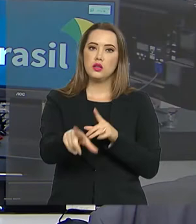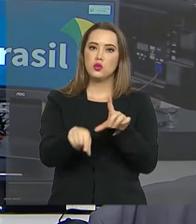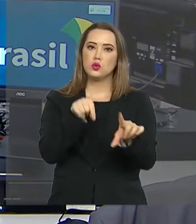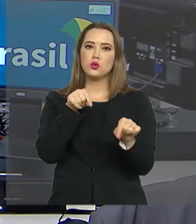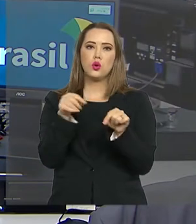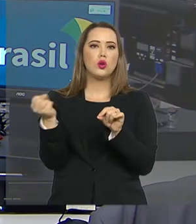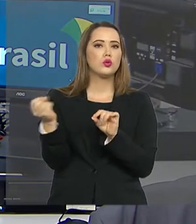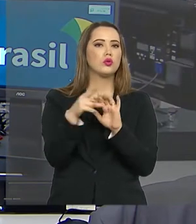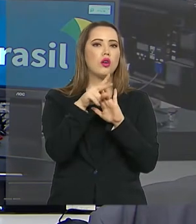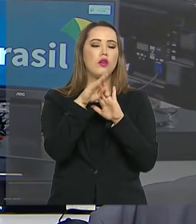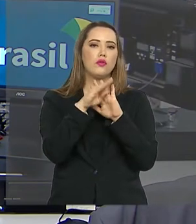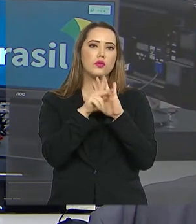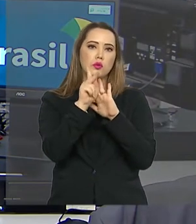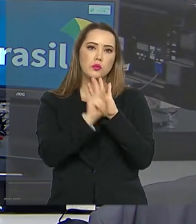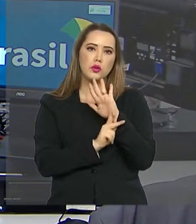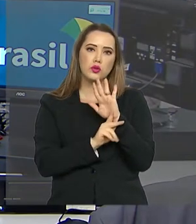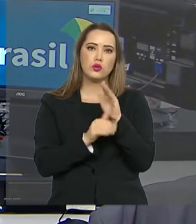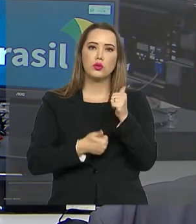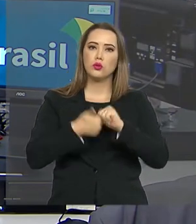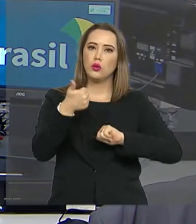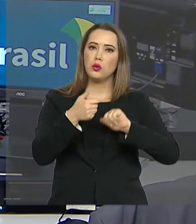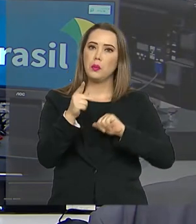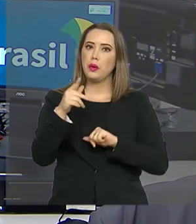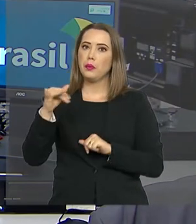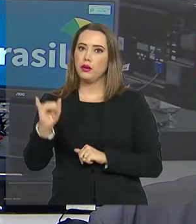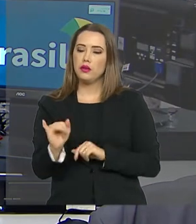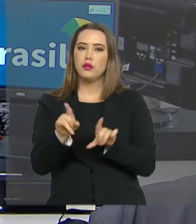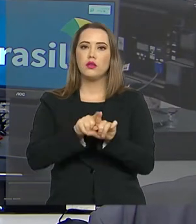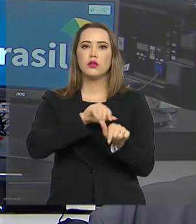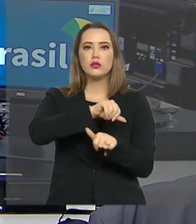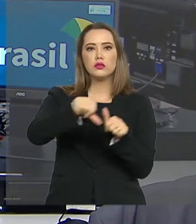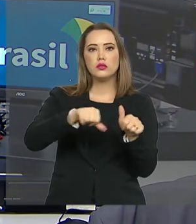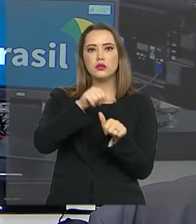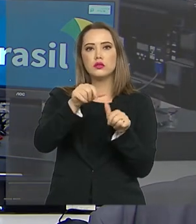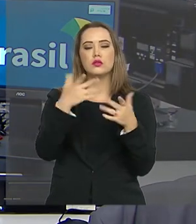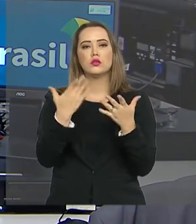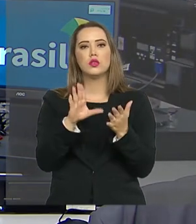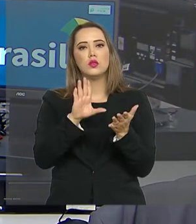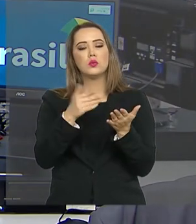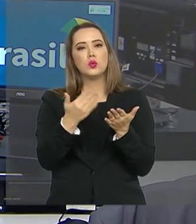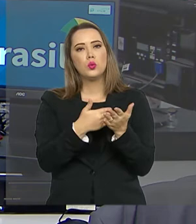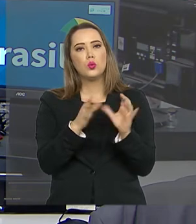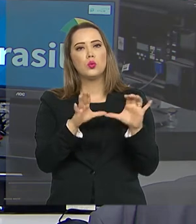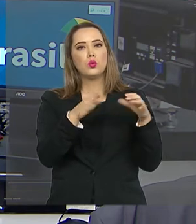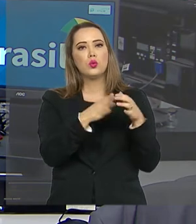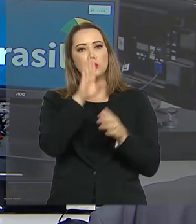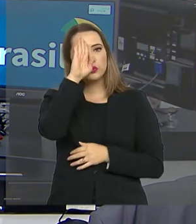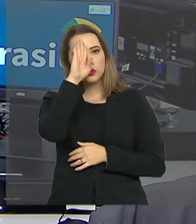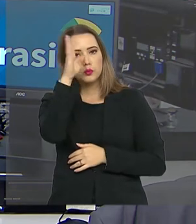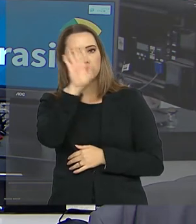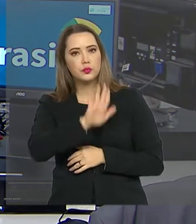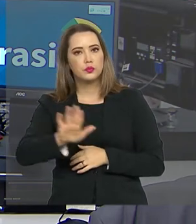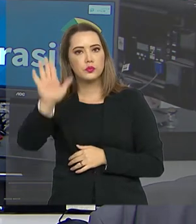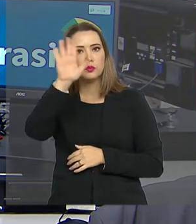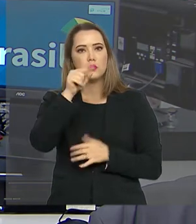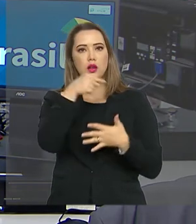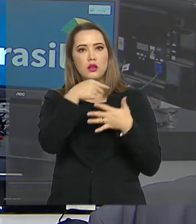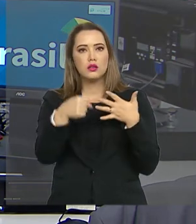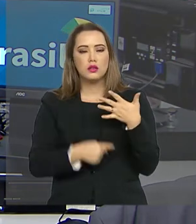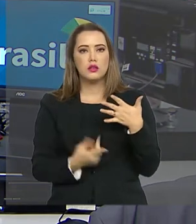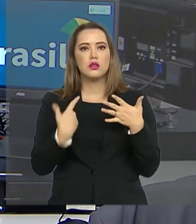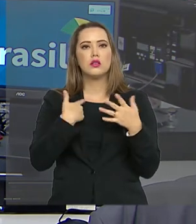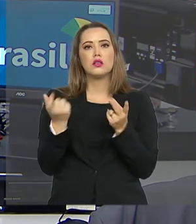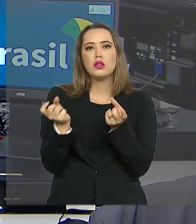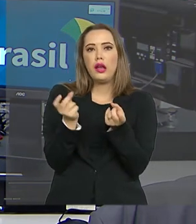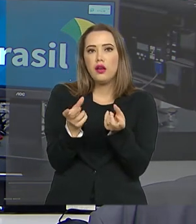decidem novos projetos que serão qualificados no PPI e passarão a compor a carteira do programa como prioridade nacional. Entre eles,